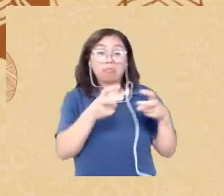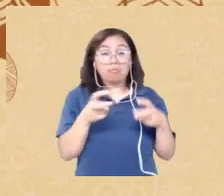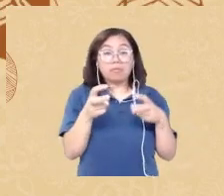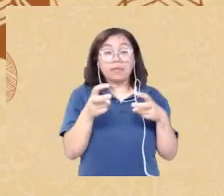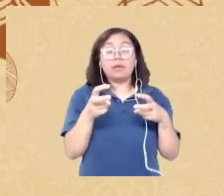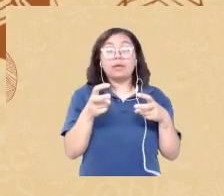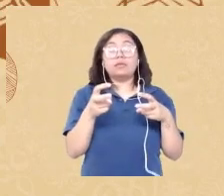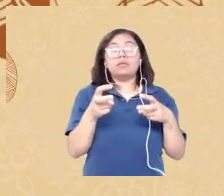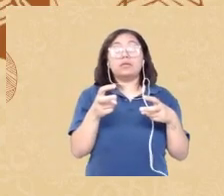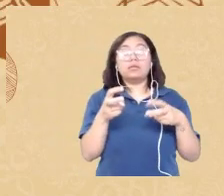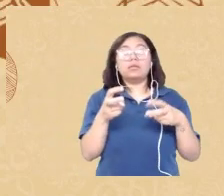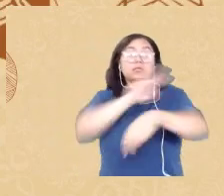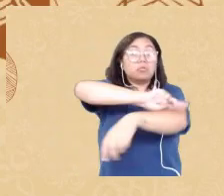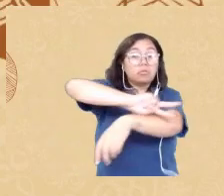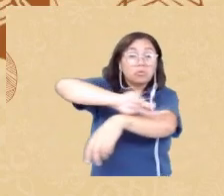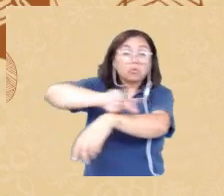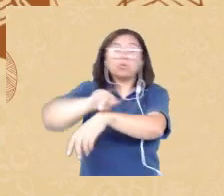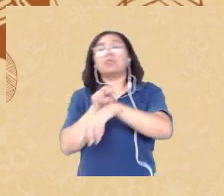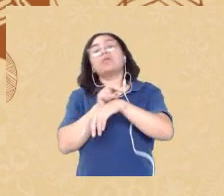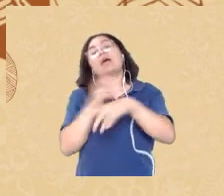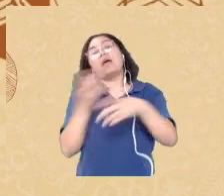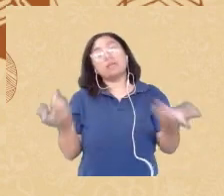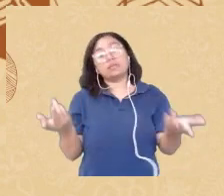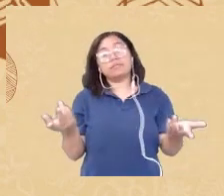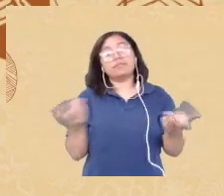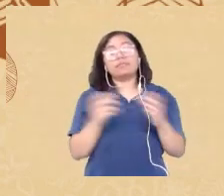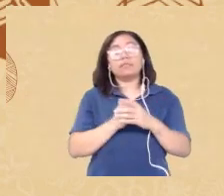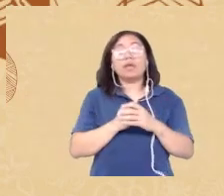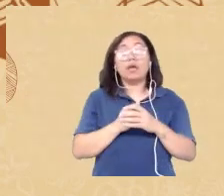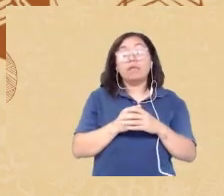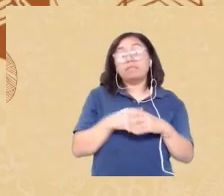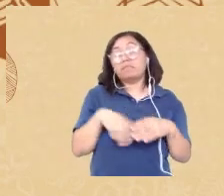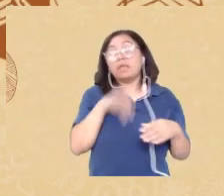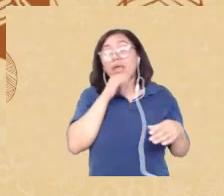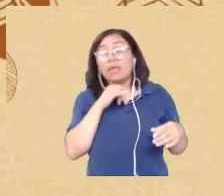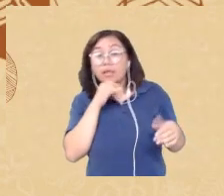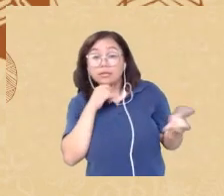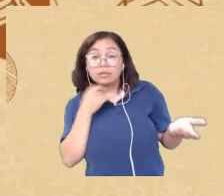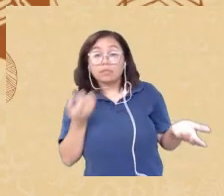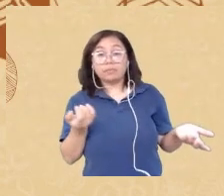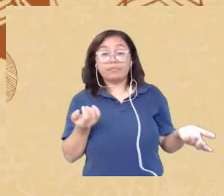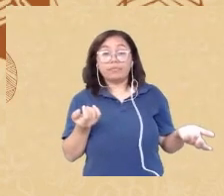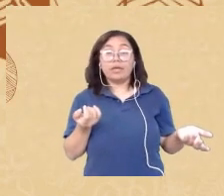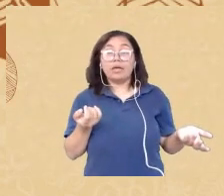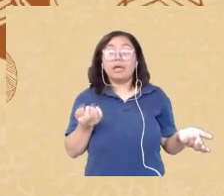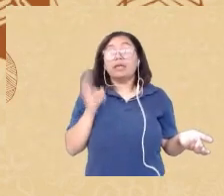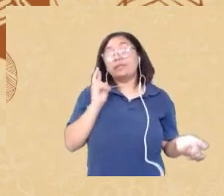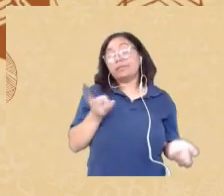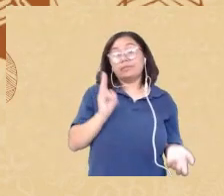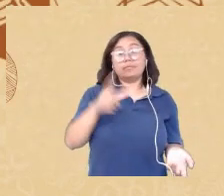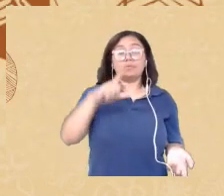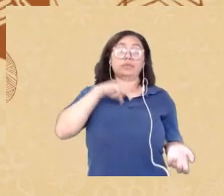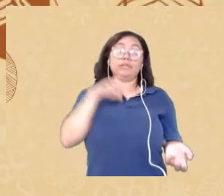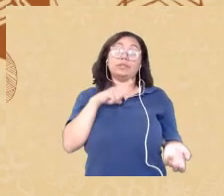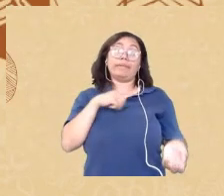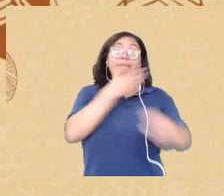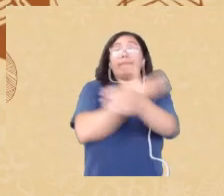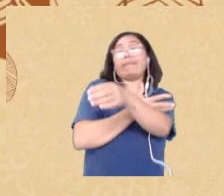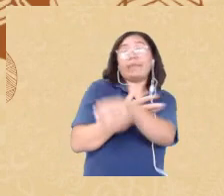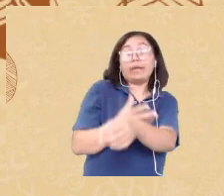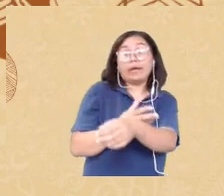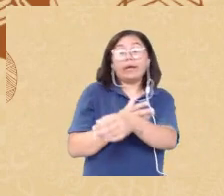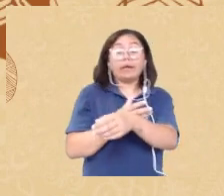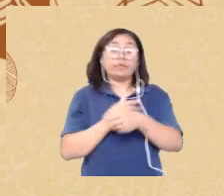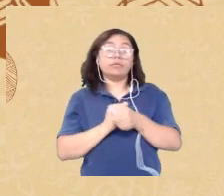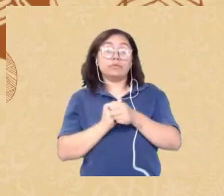racialização mas quando a gente não fala que tem negros por exemplo no rolê tem brancos e está racializado a só não fala né outra